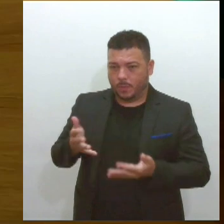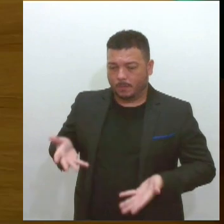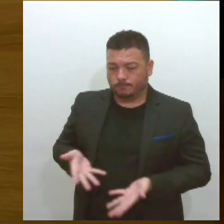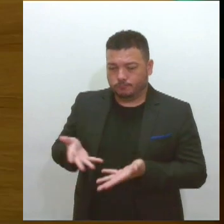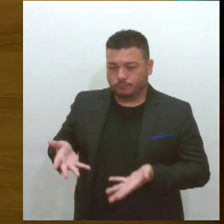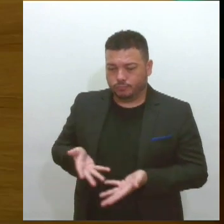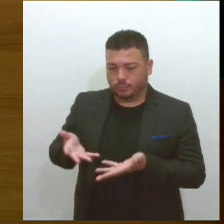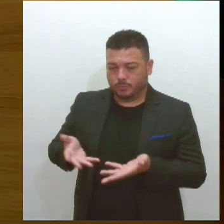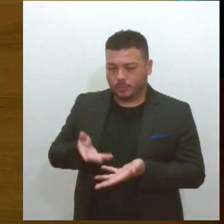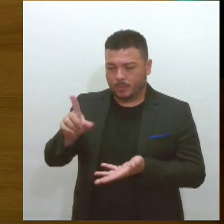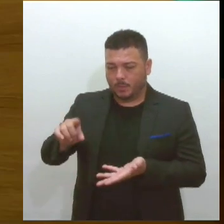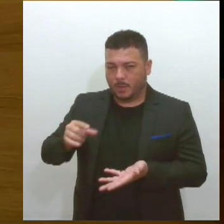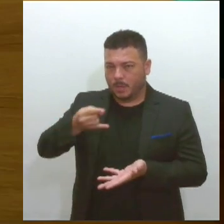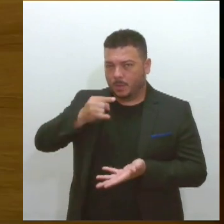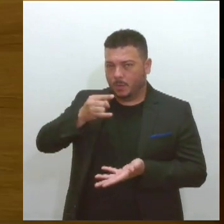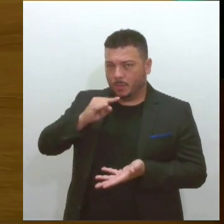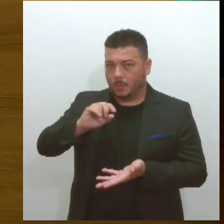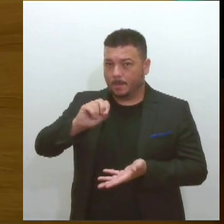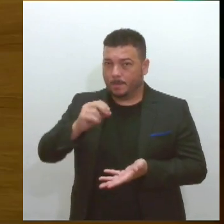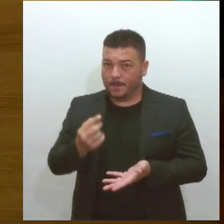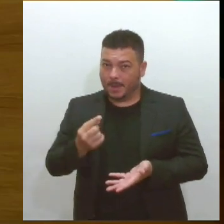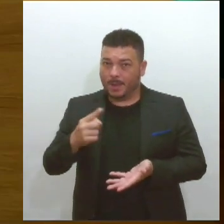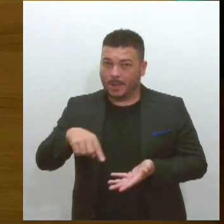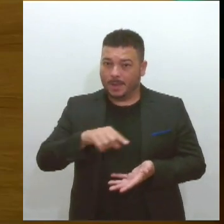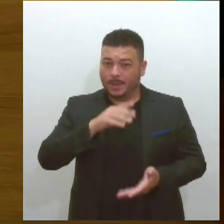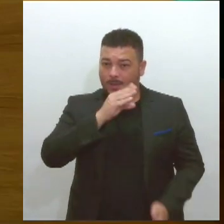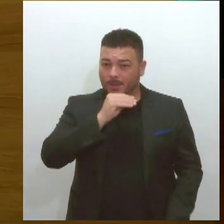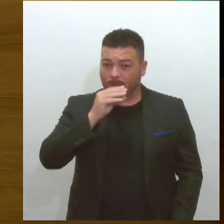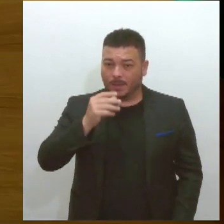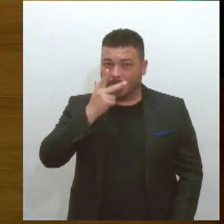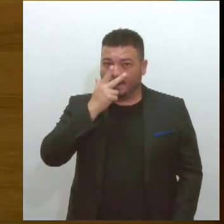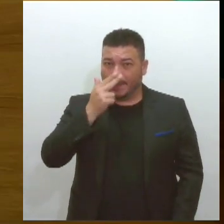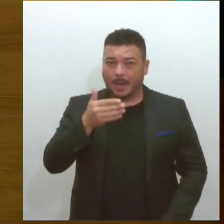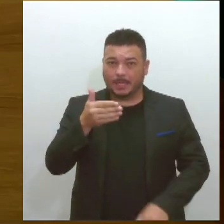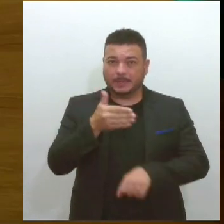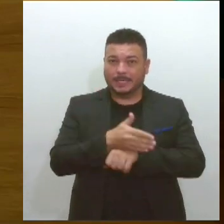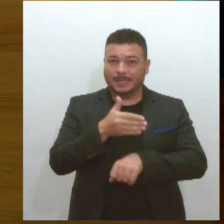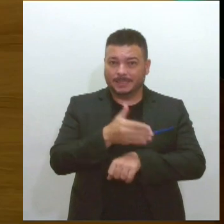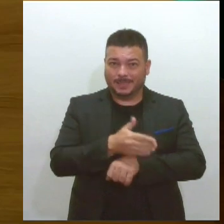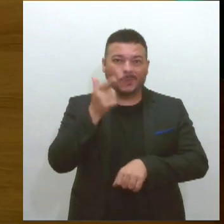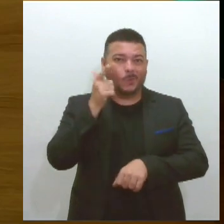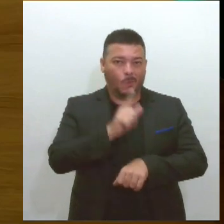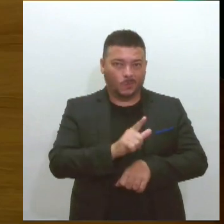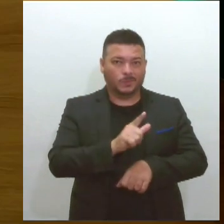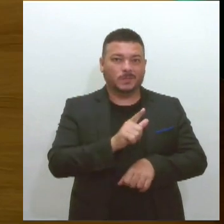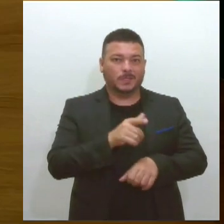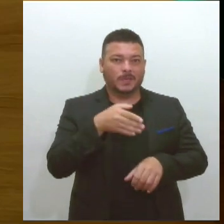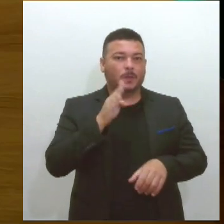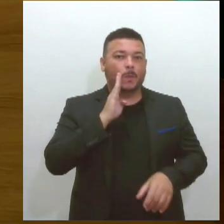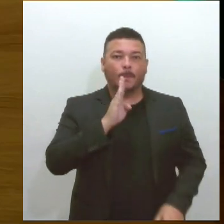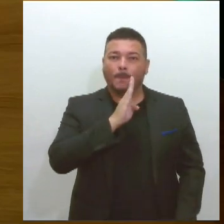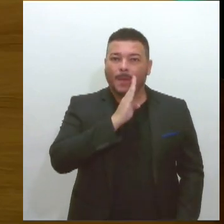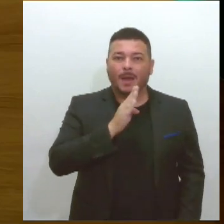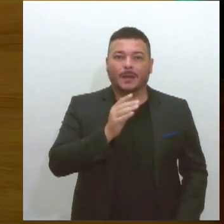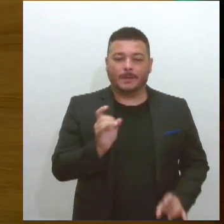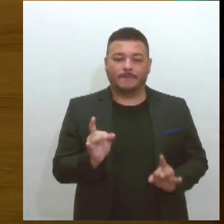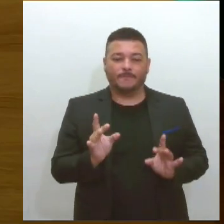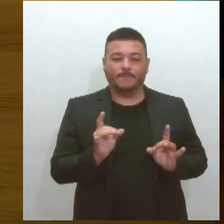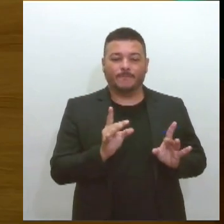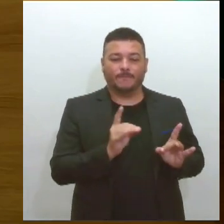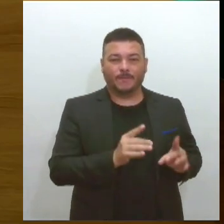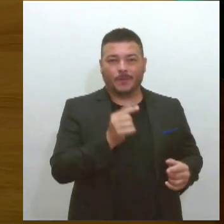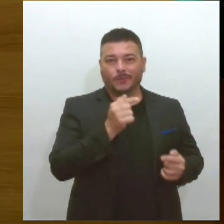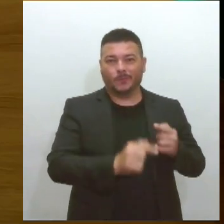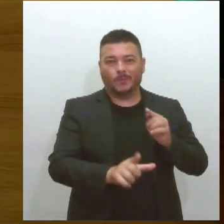alcoólicas, só que esses adolescentes estão tendo mais acesso a estabelecimentos comerciais que vendem de forma legal bebida alcoólica